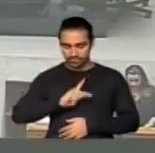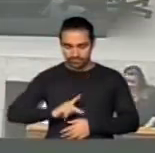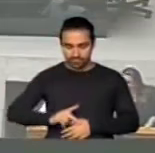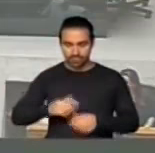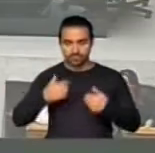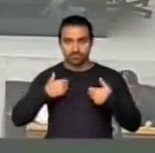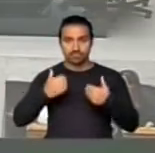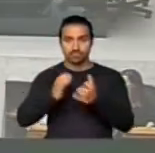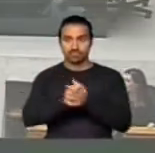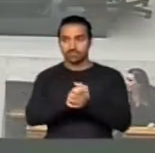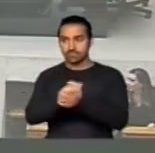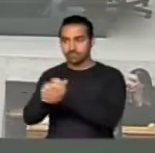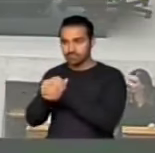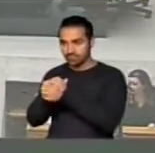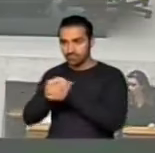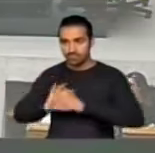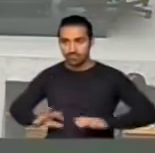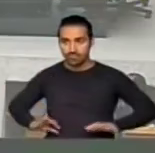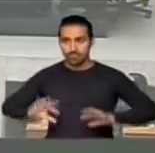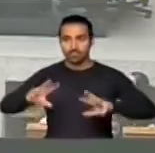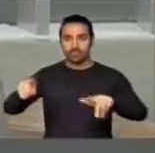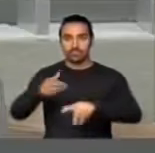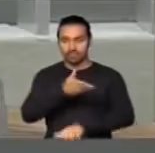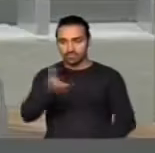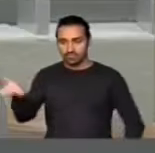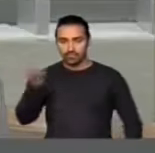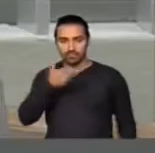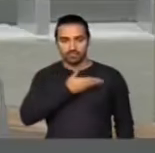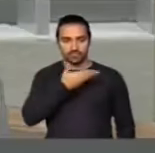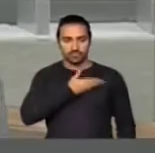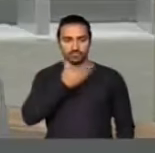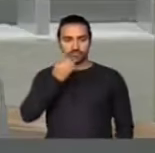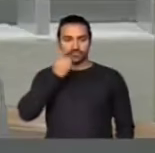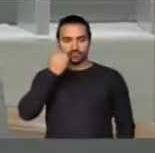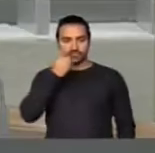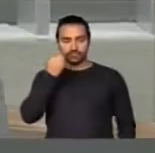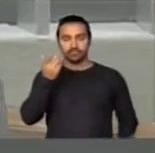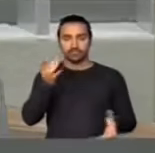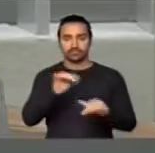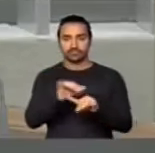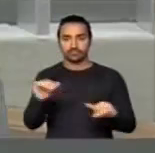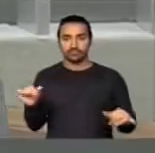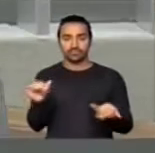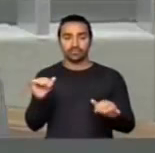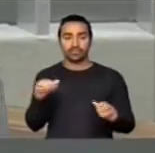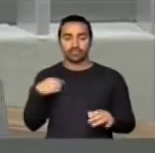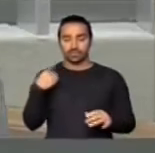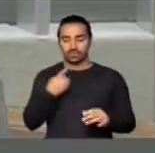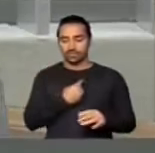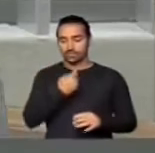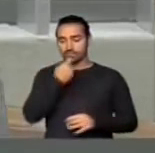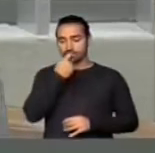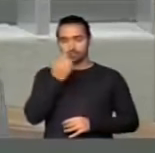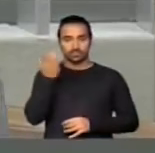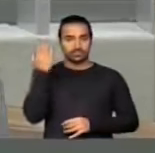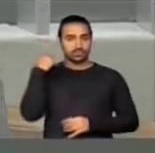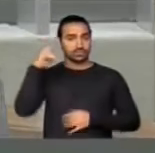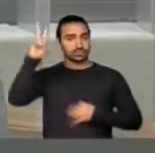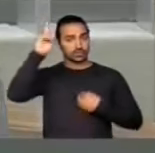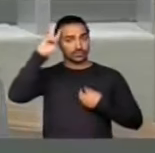gostaria de cumprimentar a todos os companheiros aqui, deputados, e dizer que nós tivemos nessa última segunda-feira,